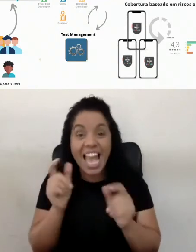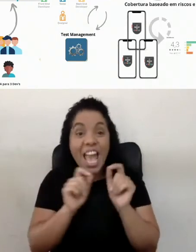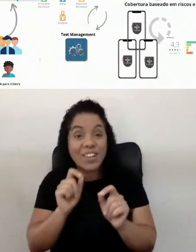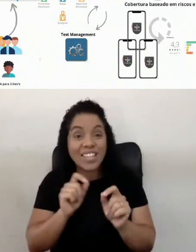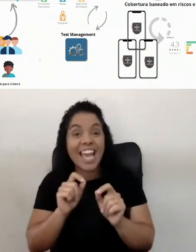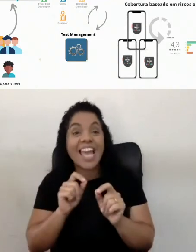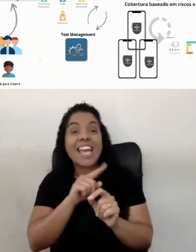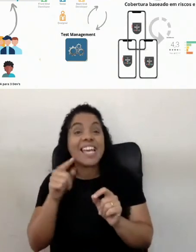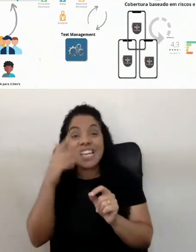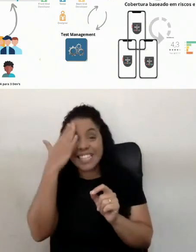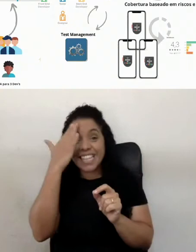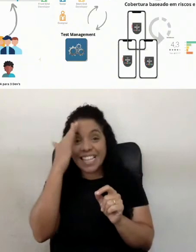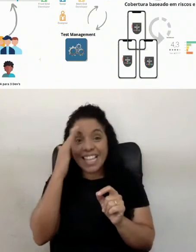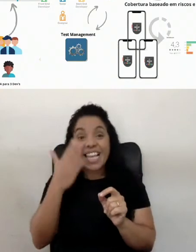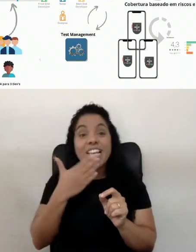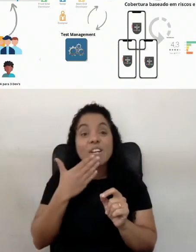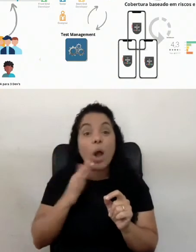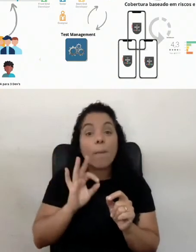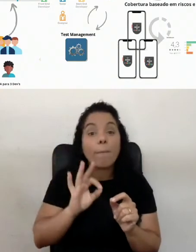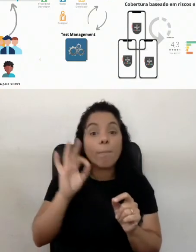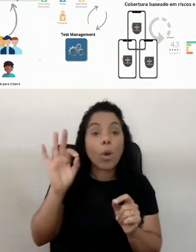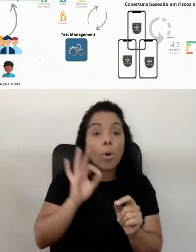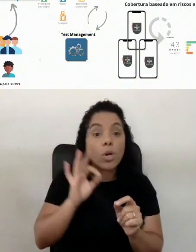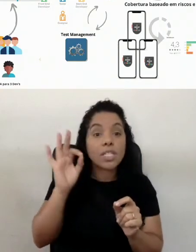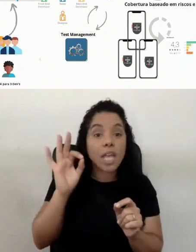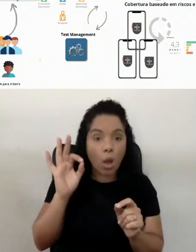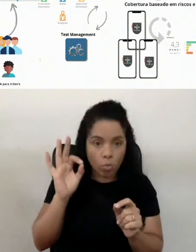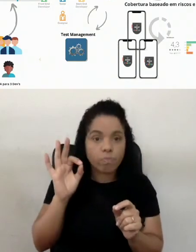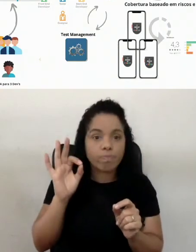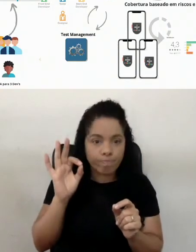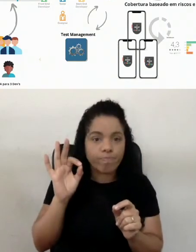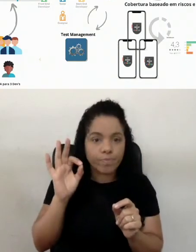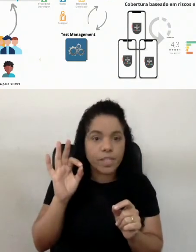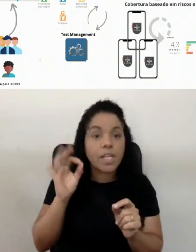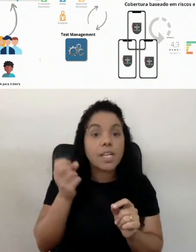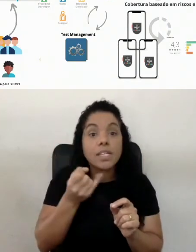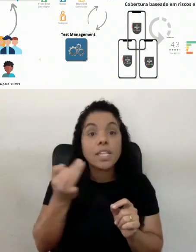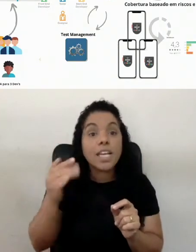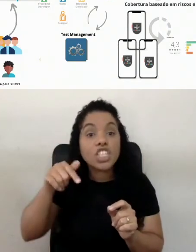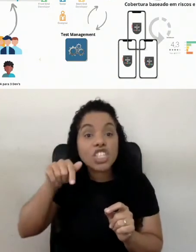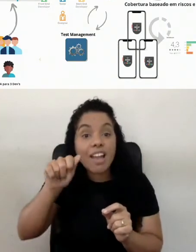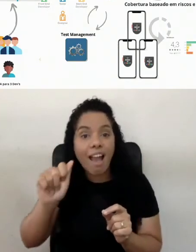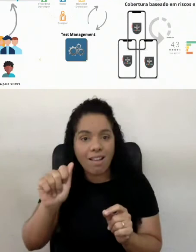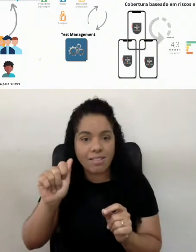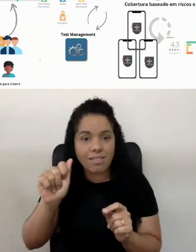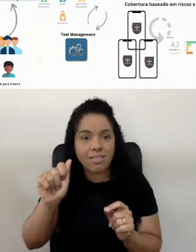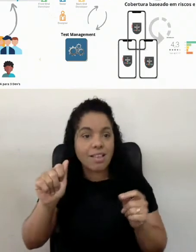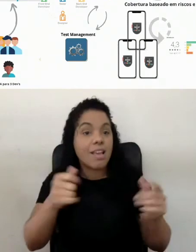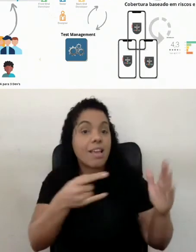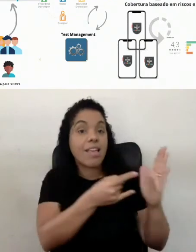qual que a proporção de QA, de QAs, para a DEV.